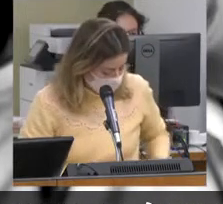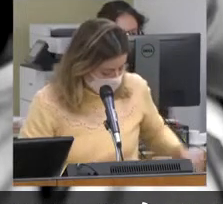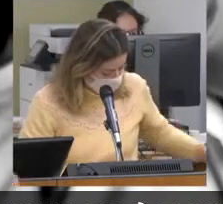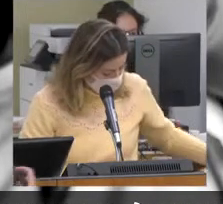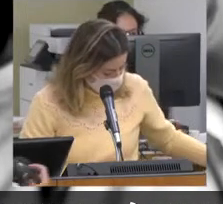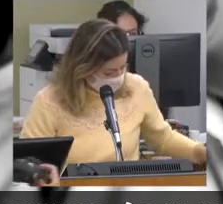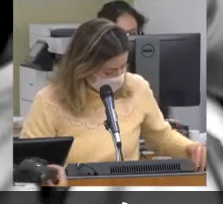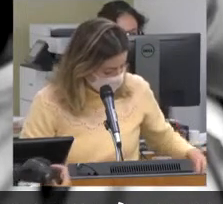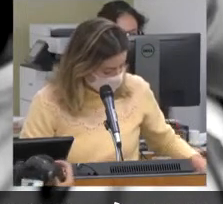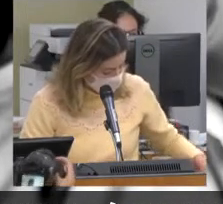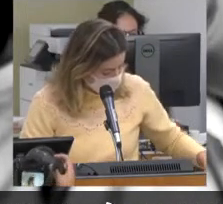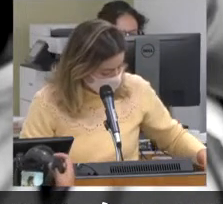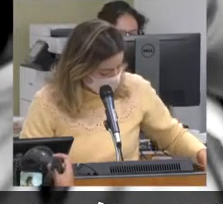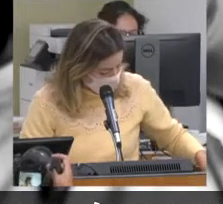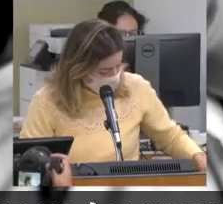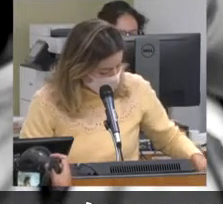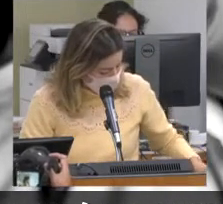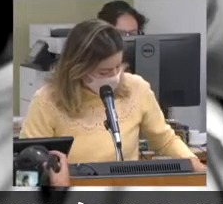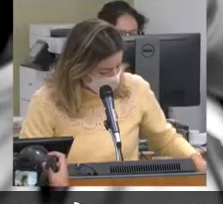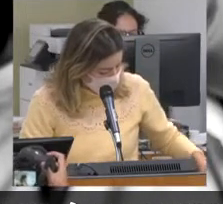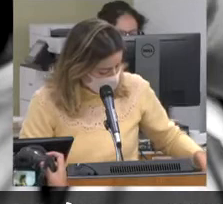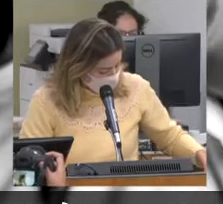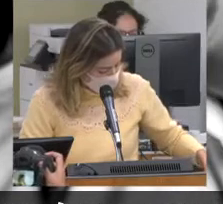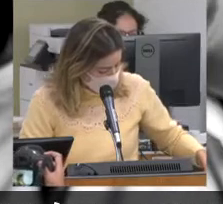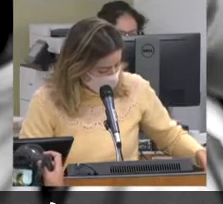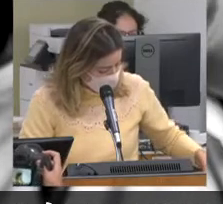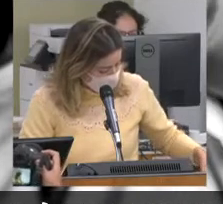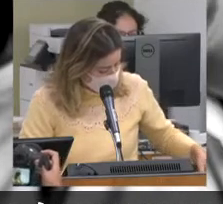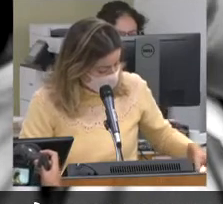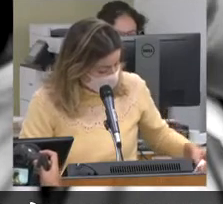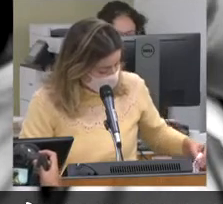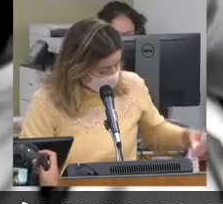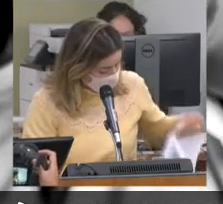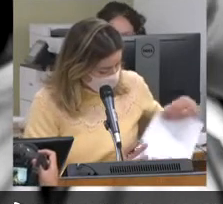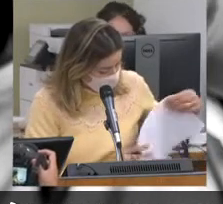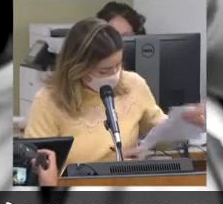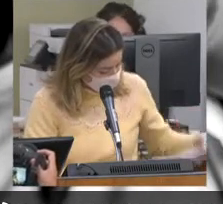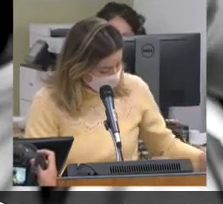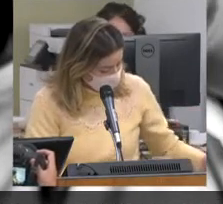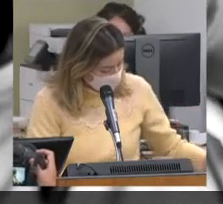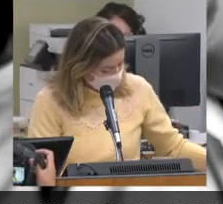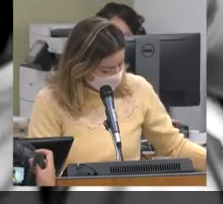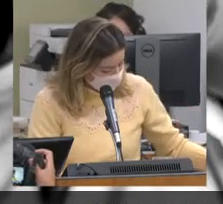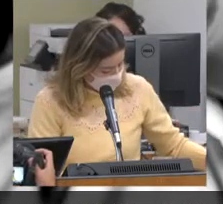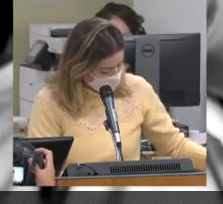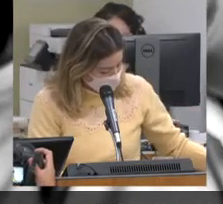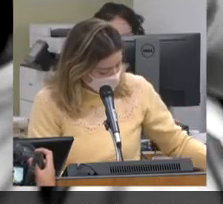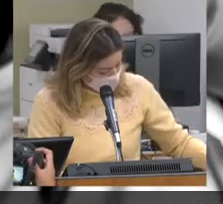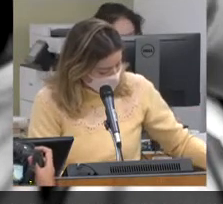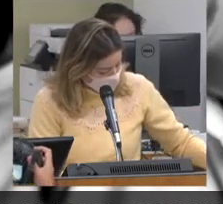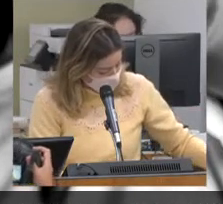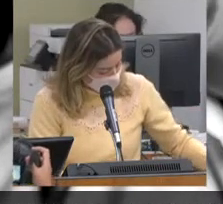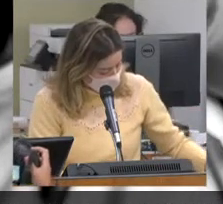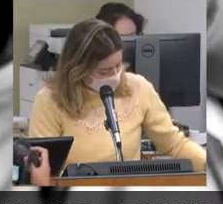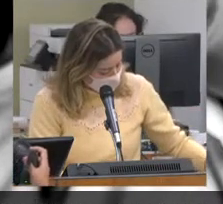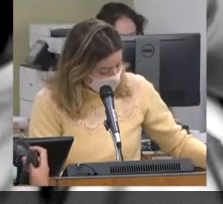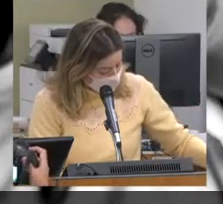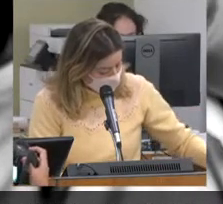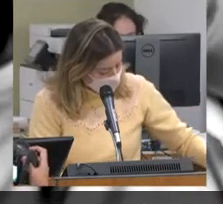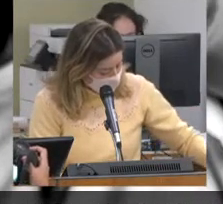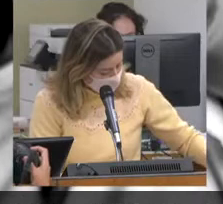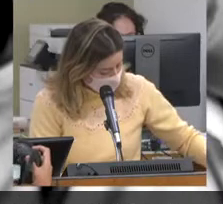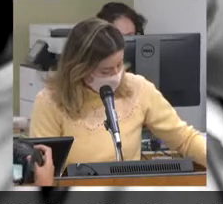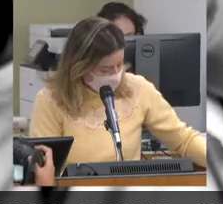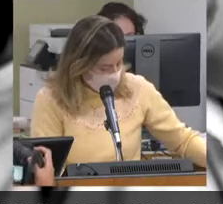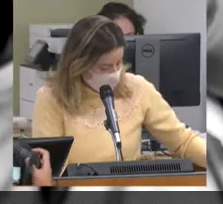.618 vítimas de violência, casos de violência doméstica familiar, e, no